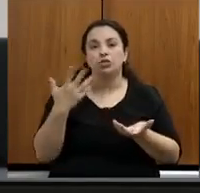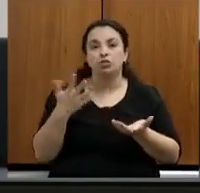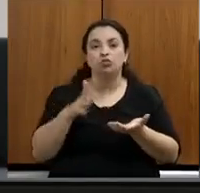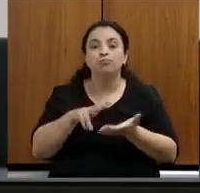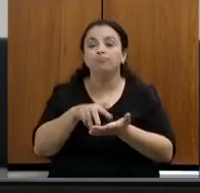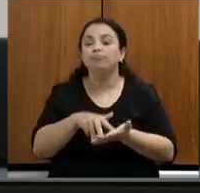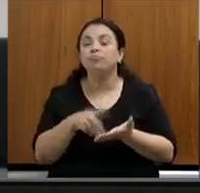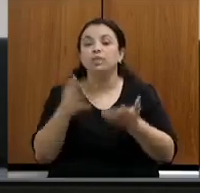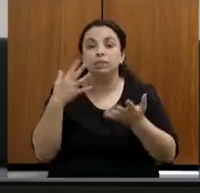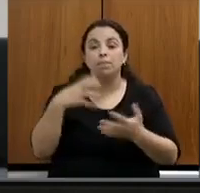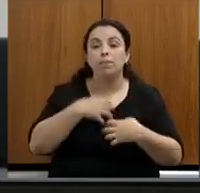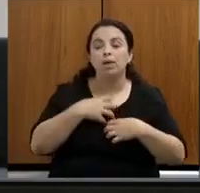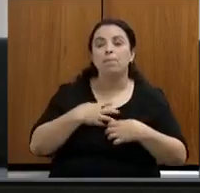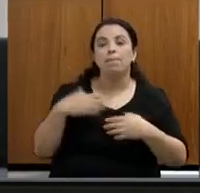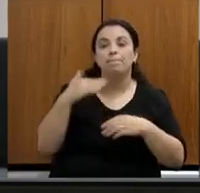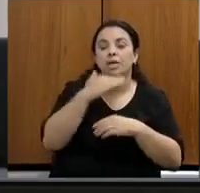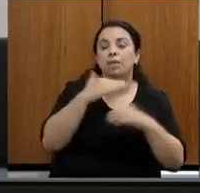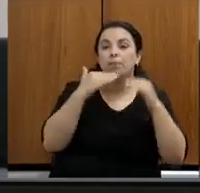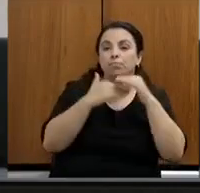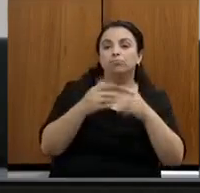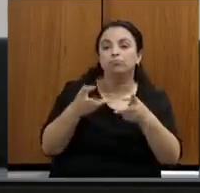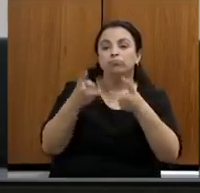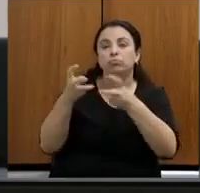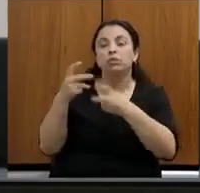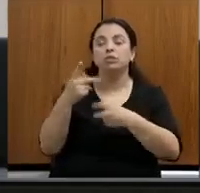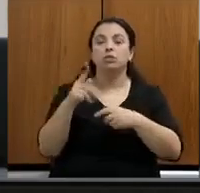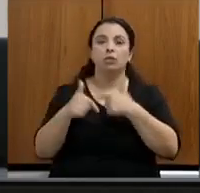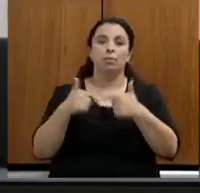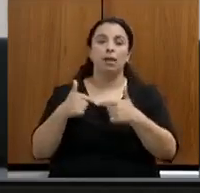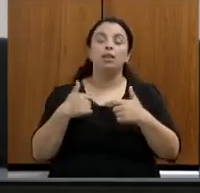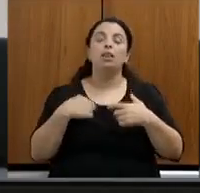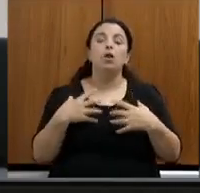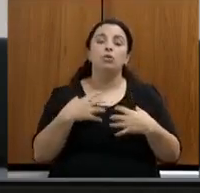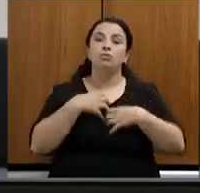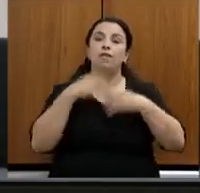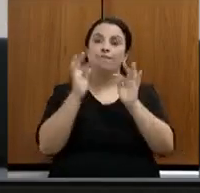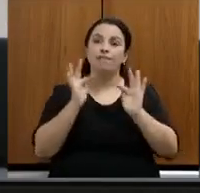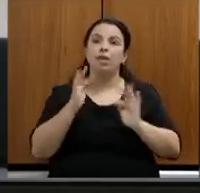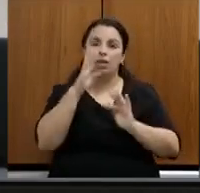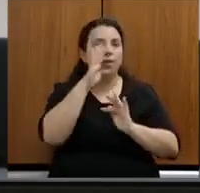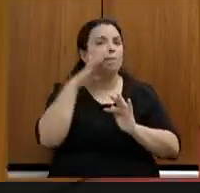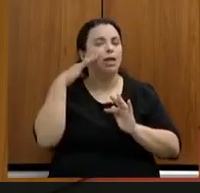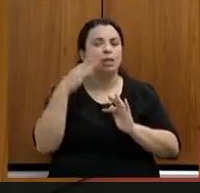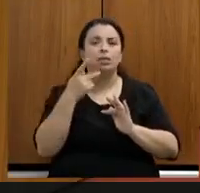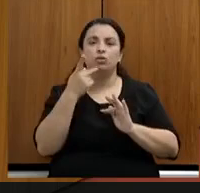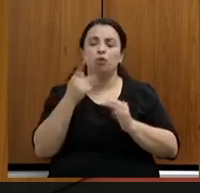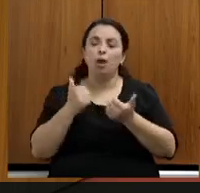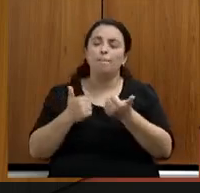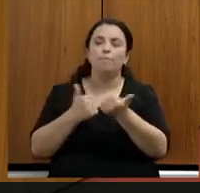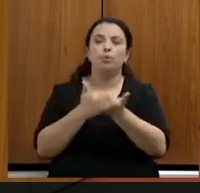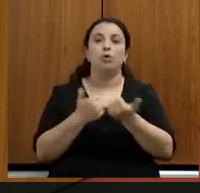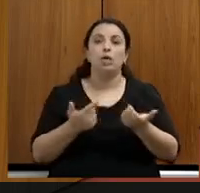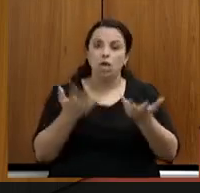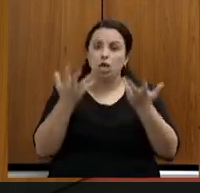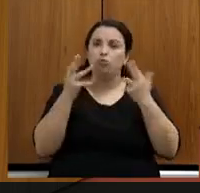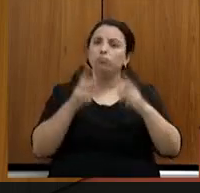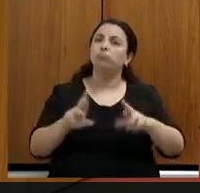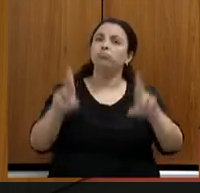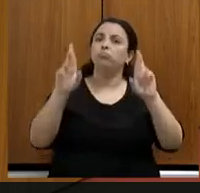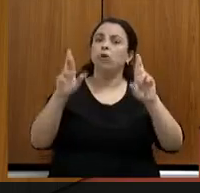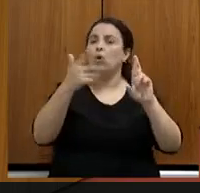feliz, deputada Beatriz Serqueiro, pela sua intervenção aqui. E quero que todos os deputados reconheçam